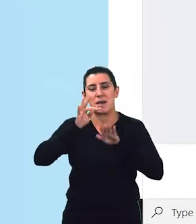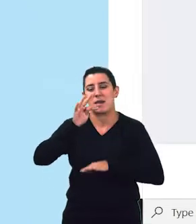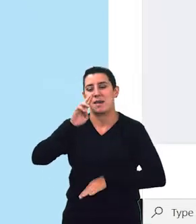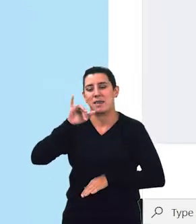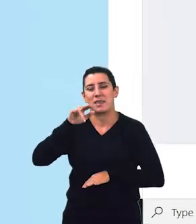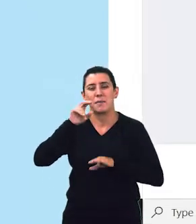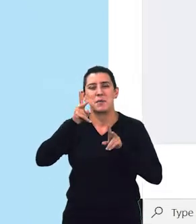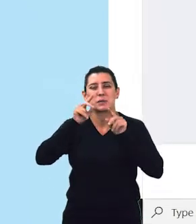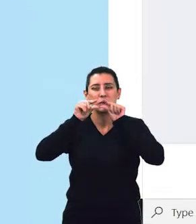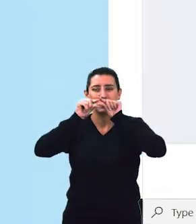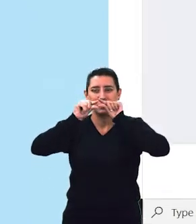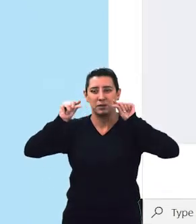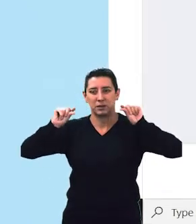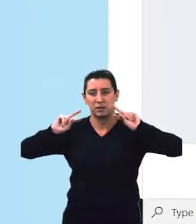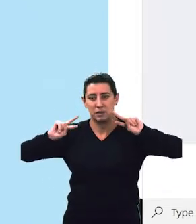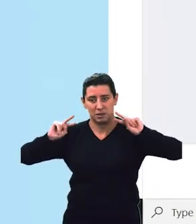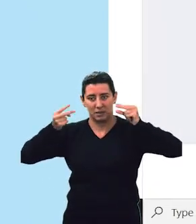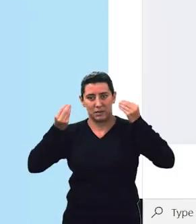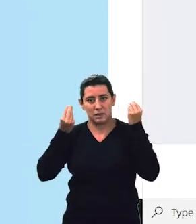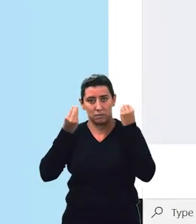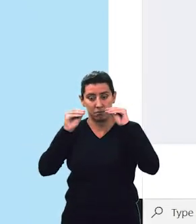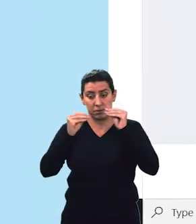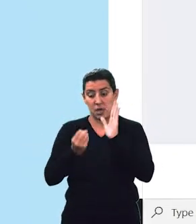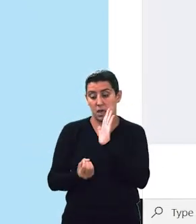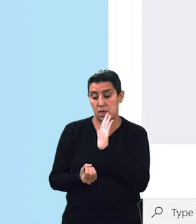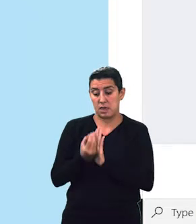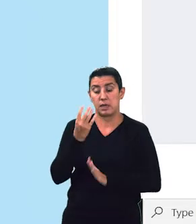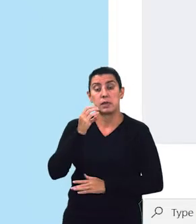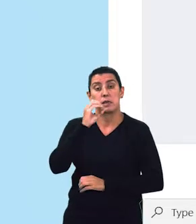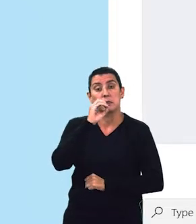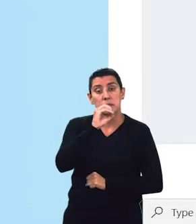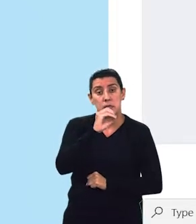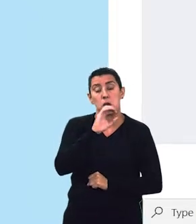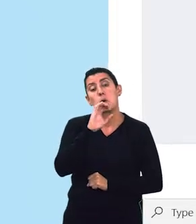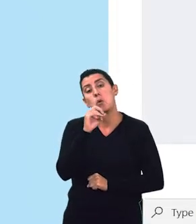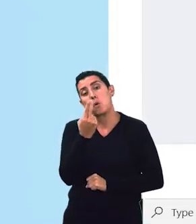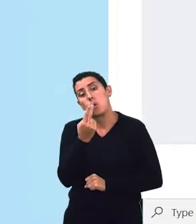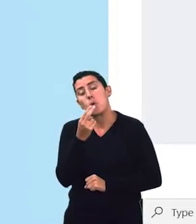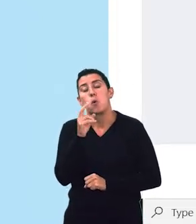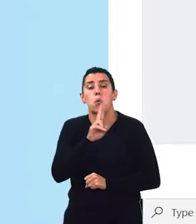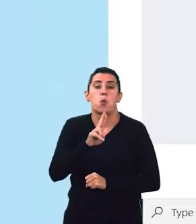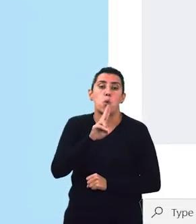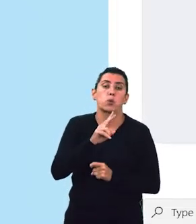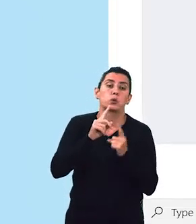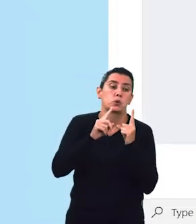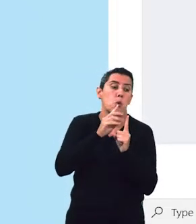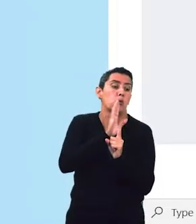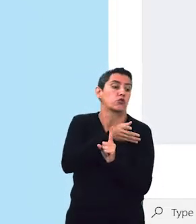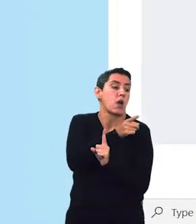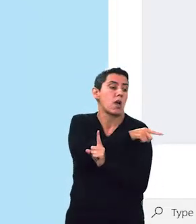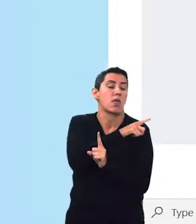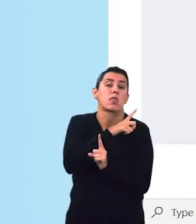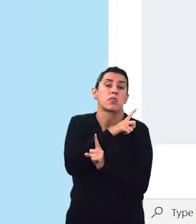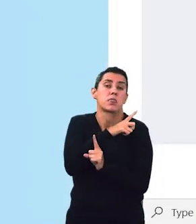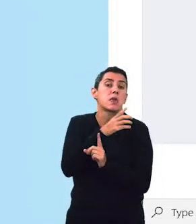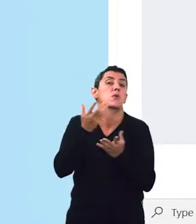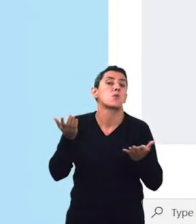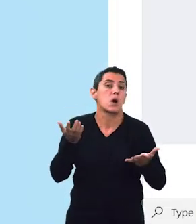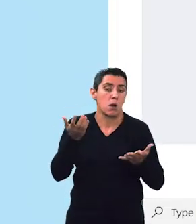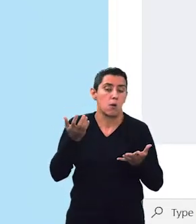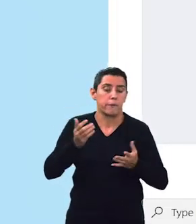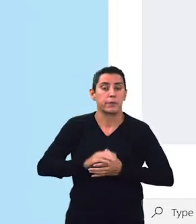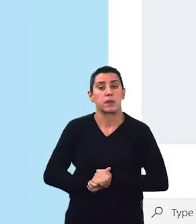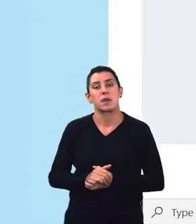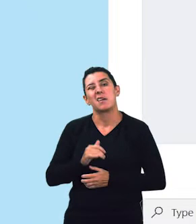utilizar. Criaremos do zero uma, ou utilizaremos uma que já foi feita. No caso, vamos